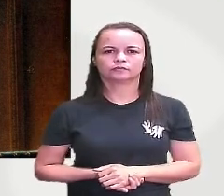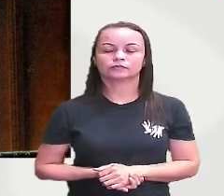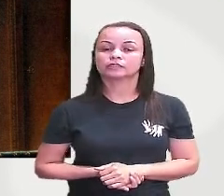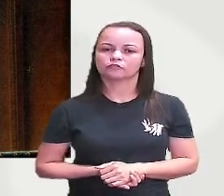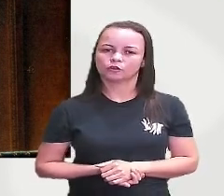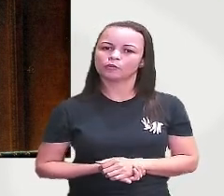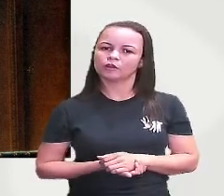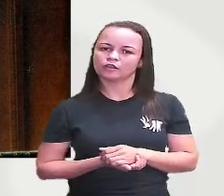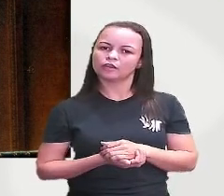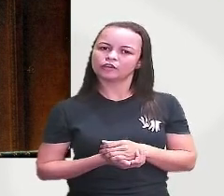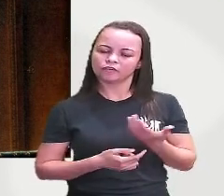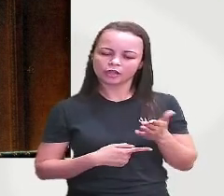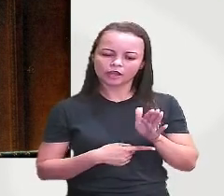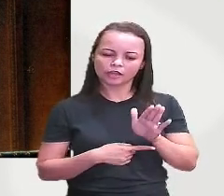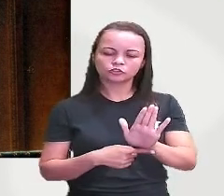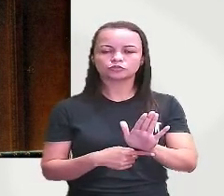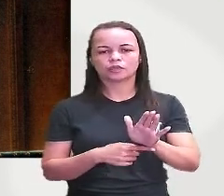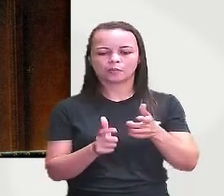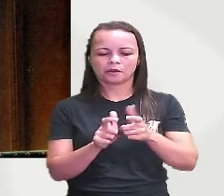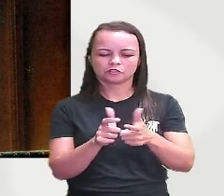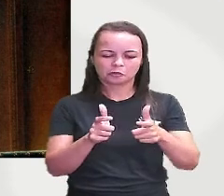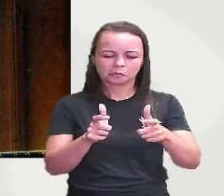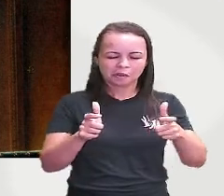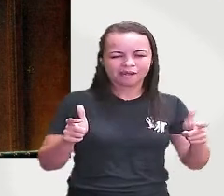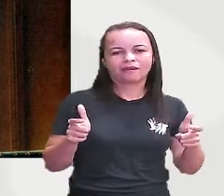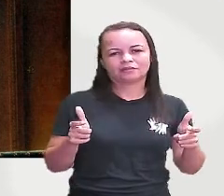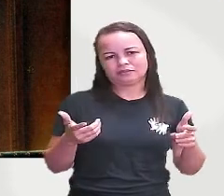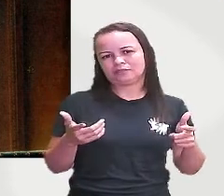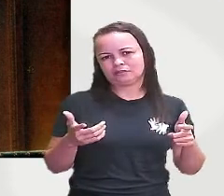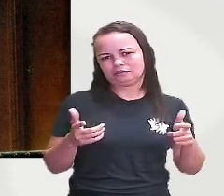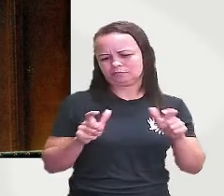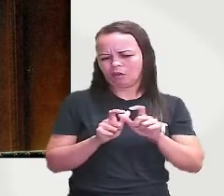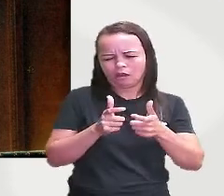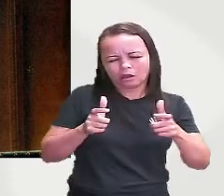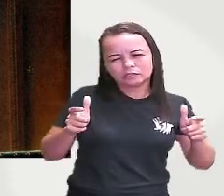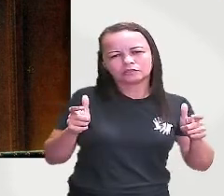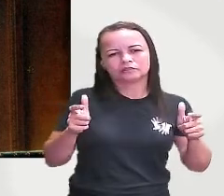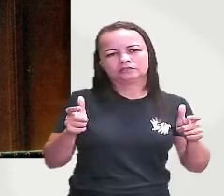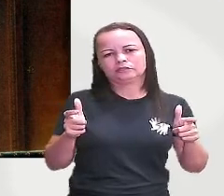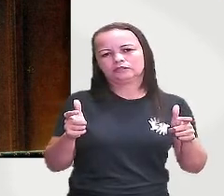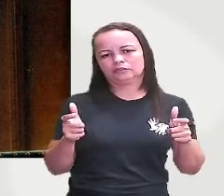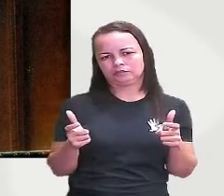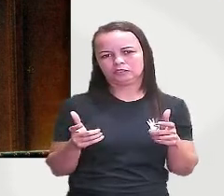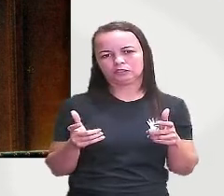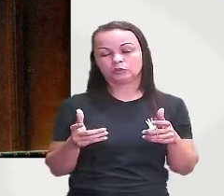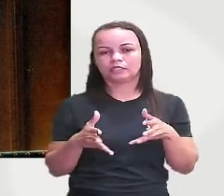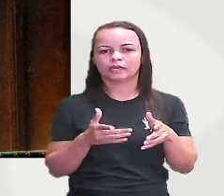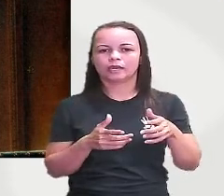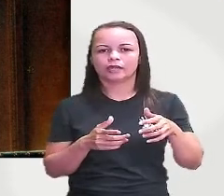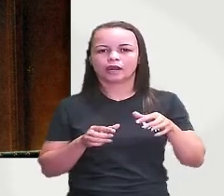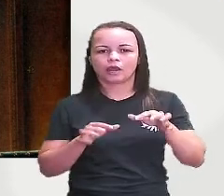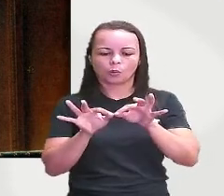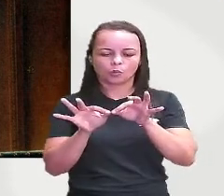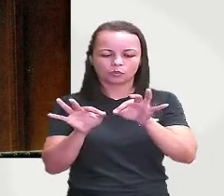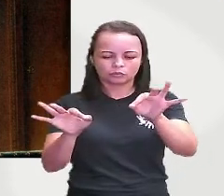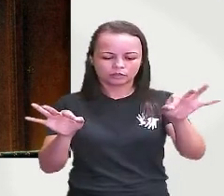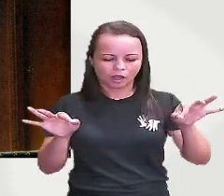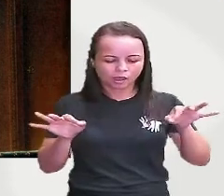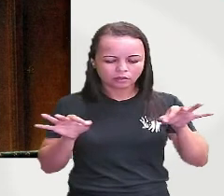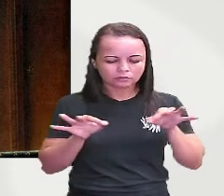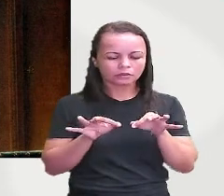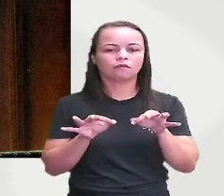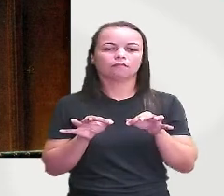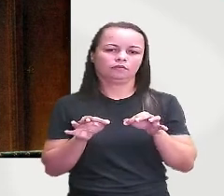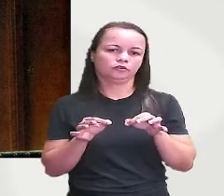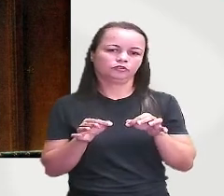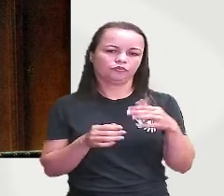contribuir para uma expansão imensa de certa forma não totalmente do que era o território francês o território francês